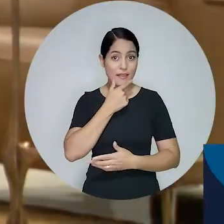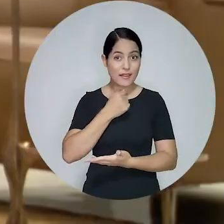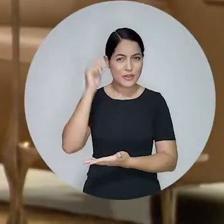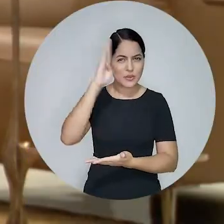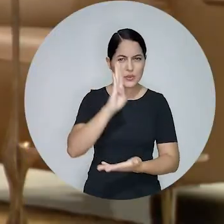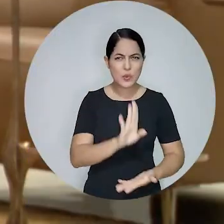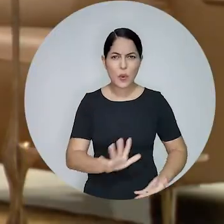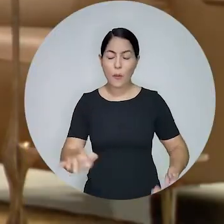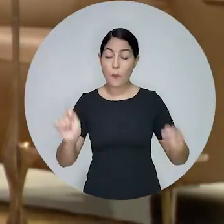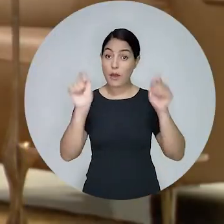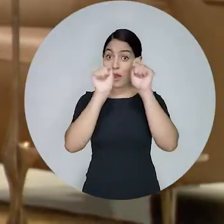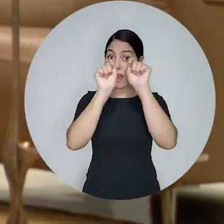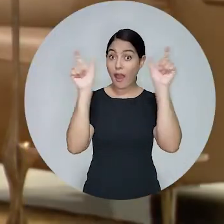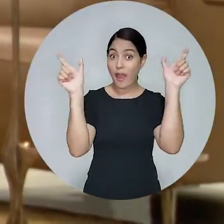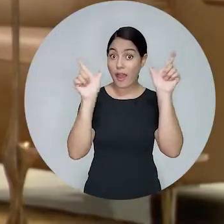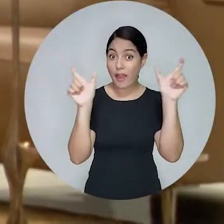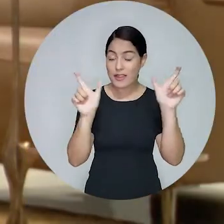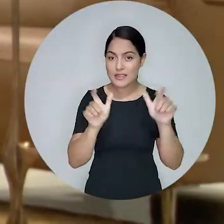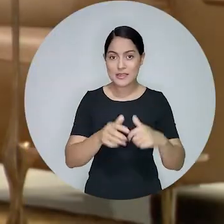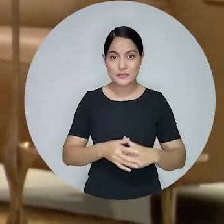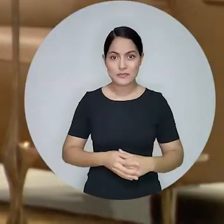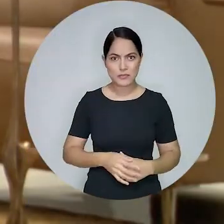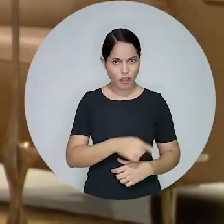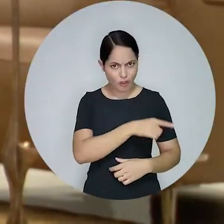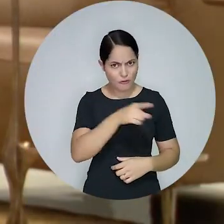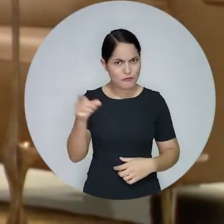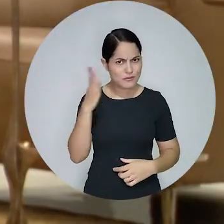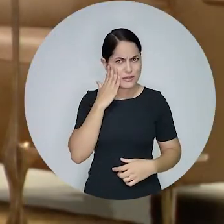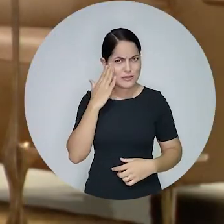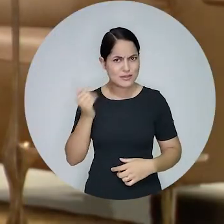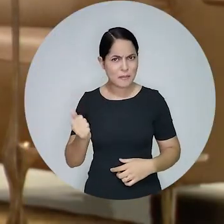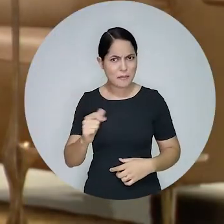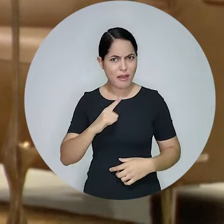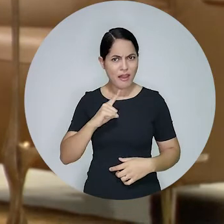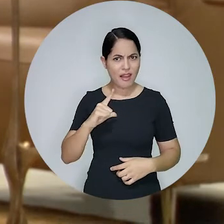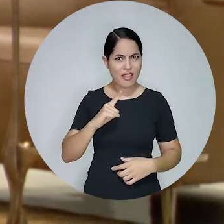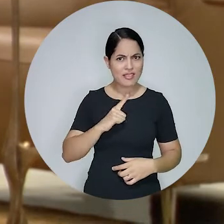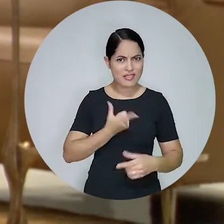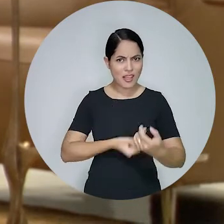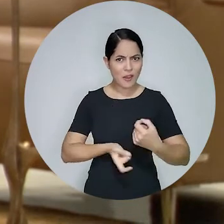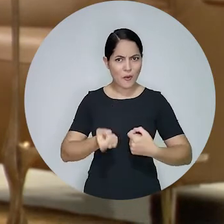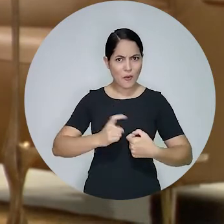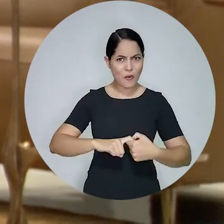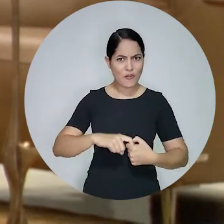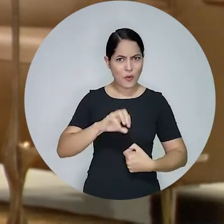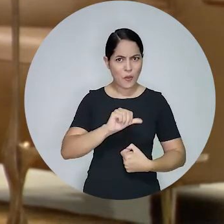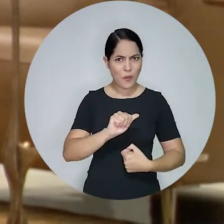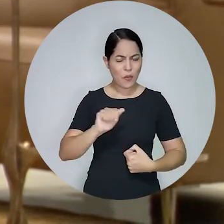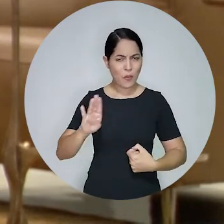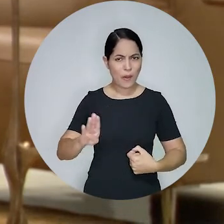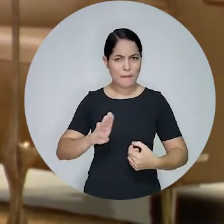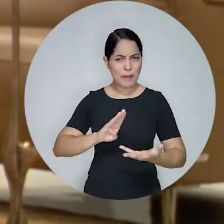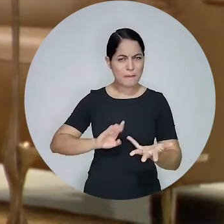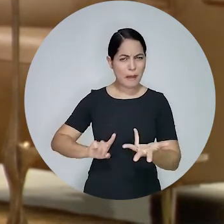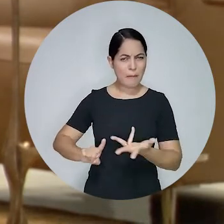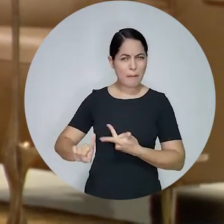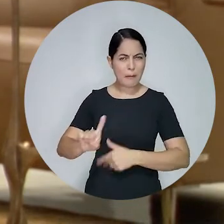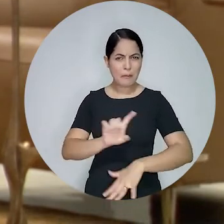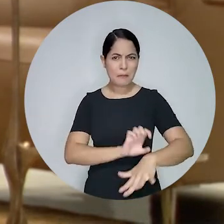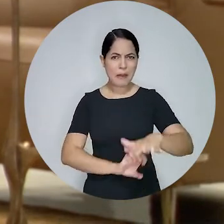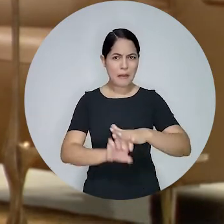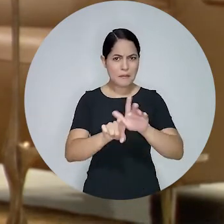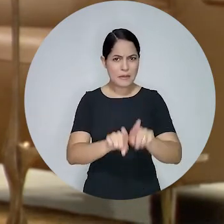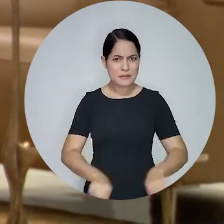Atenção advogados e advogadas de todo o país, você sabia que a OAB Nacional conta com um portal de convênios,